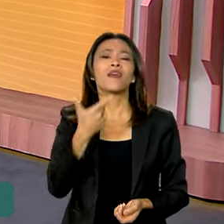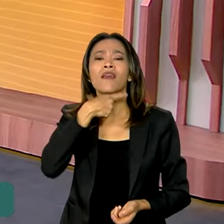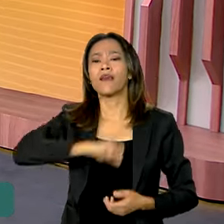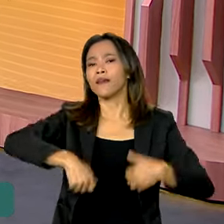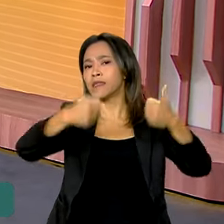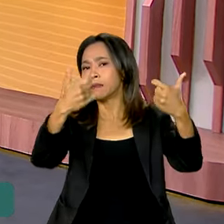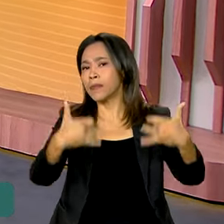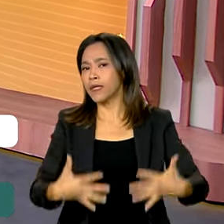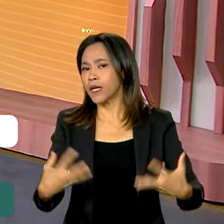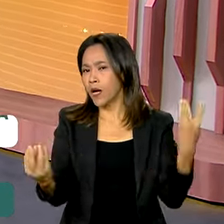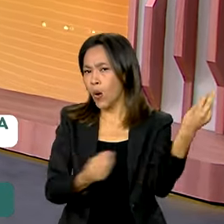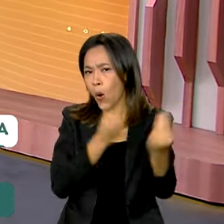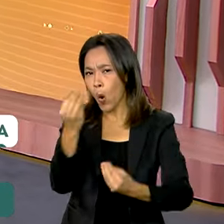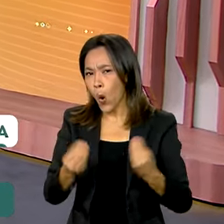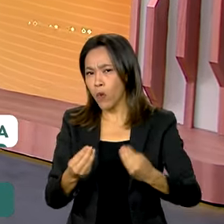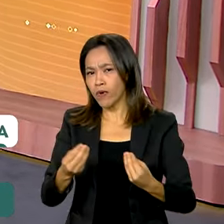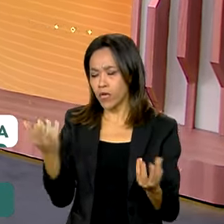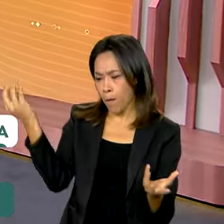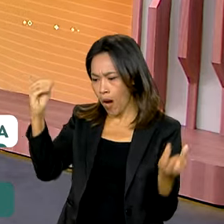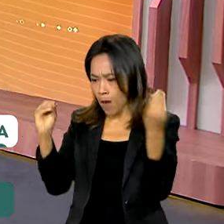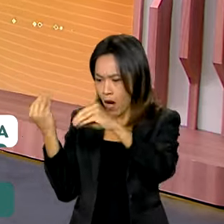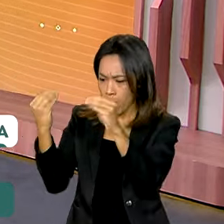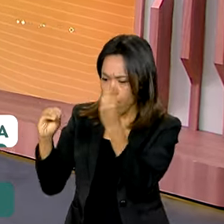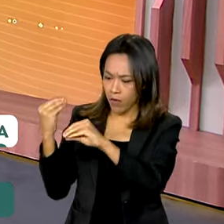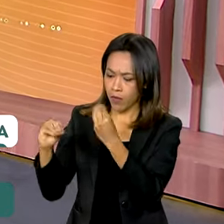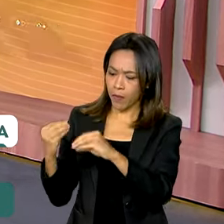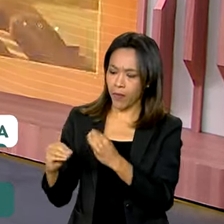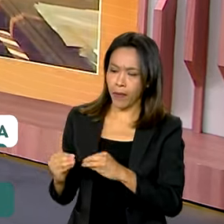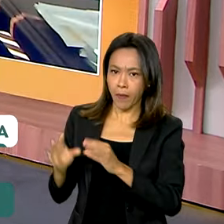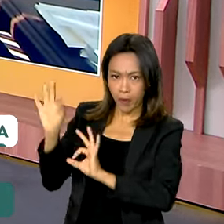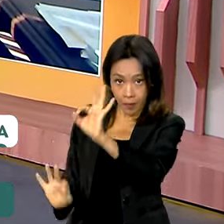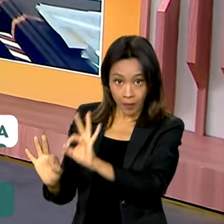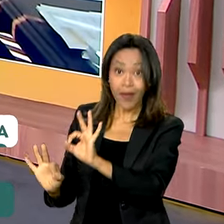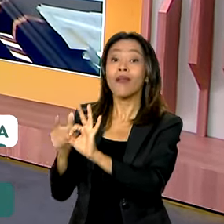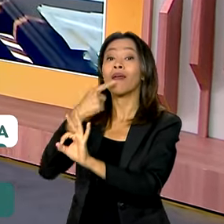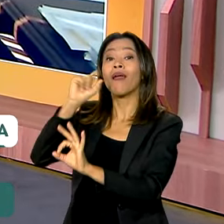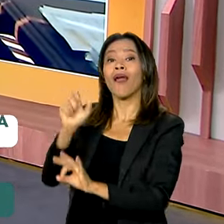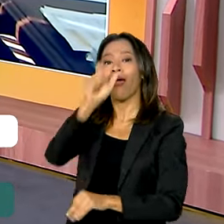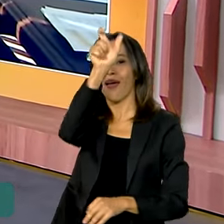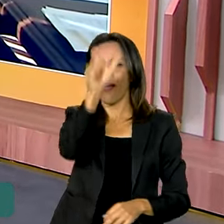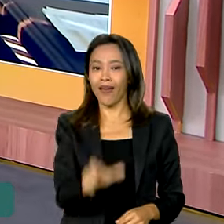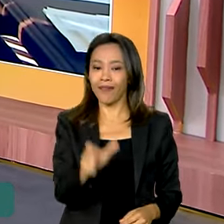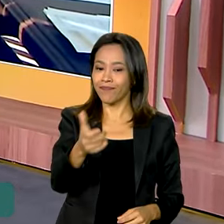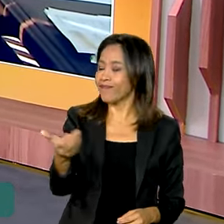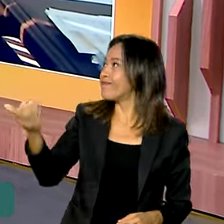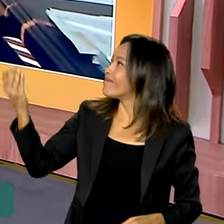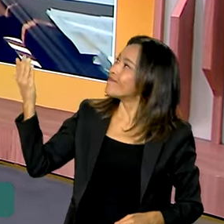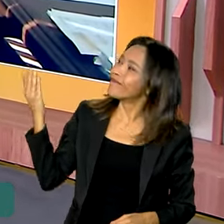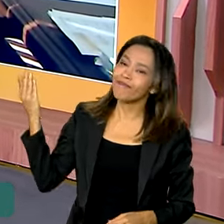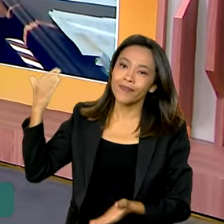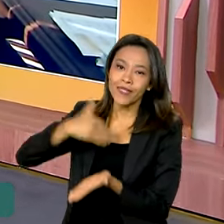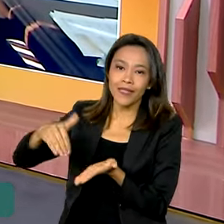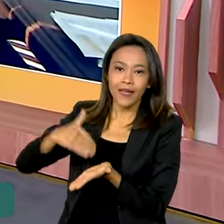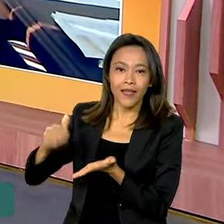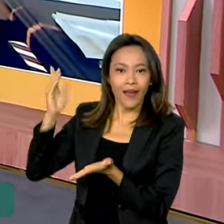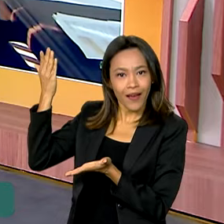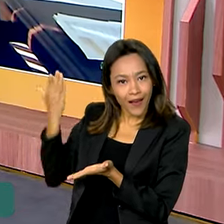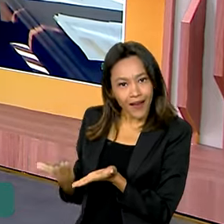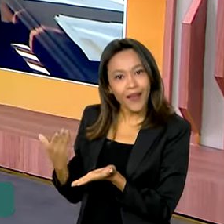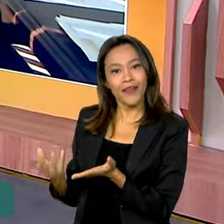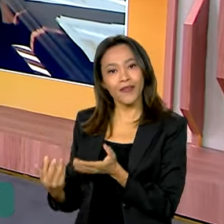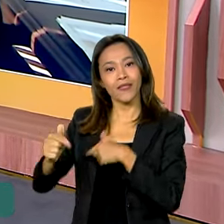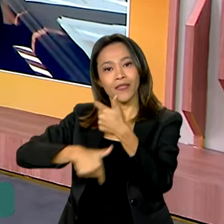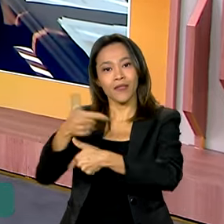funcionar todo esse processo de construção, desse planejamento, é o secretário nacional de participação social da Secretaria-Geral da